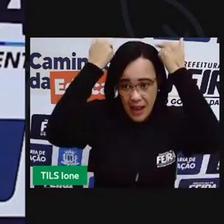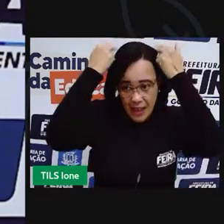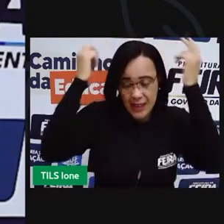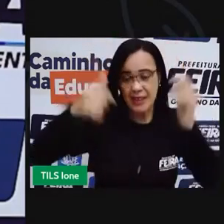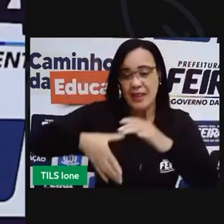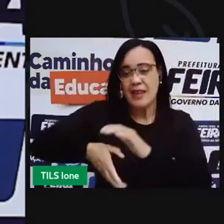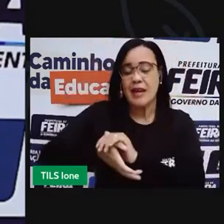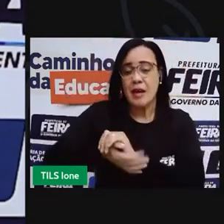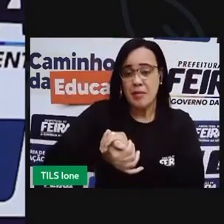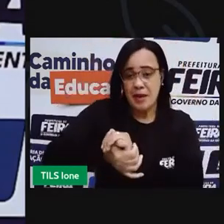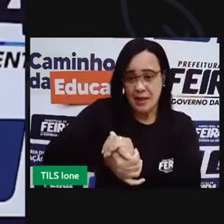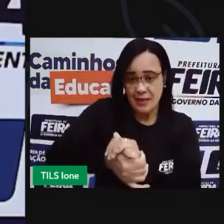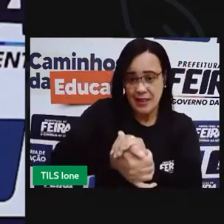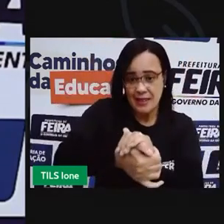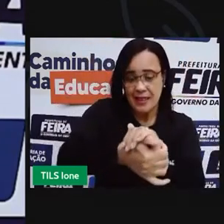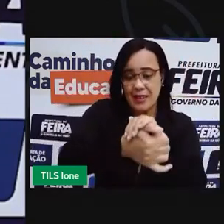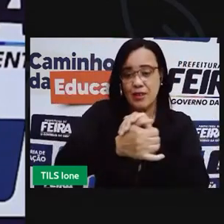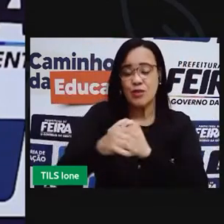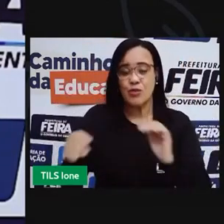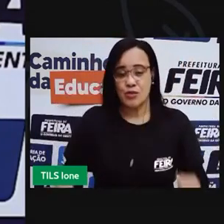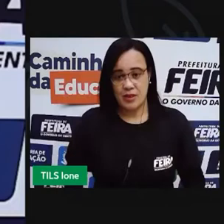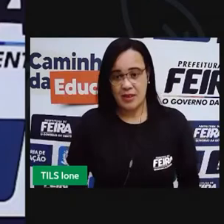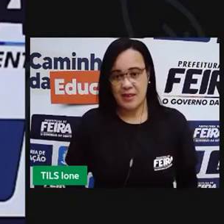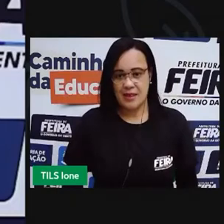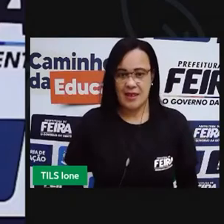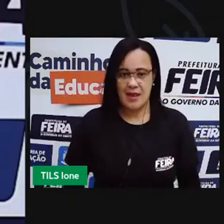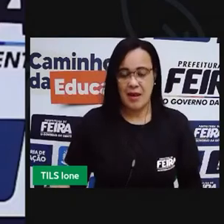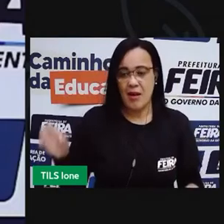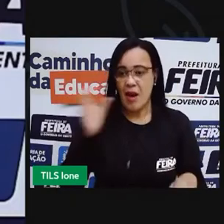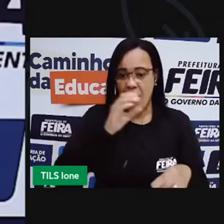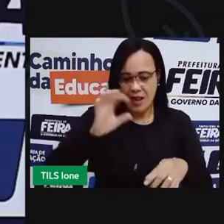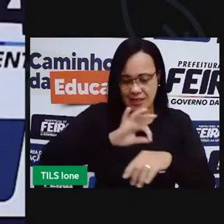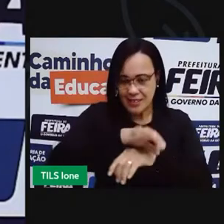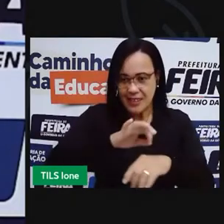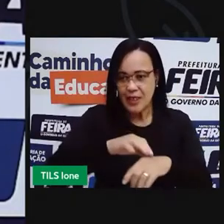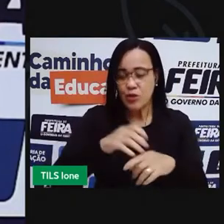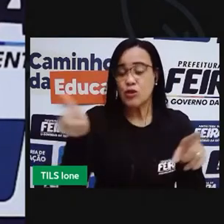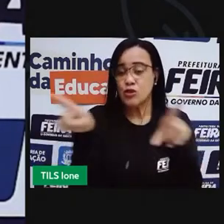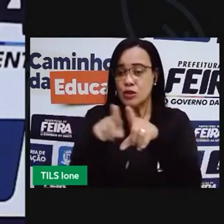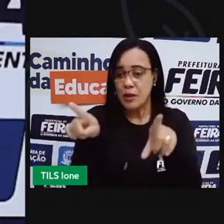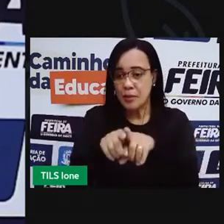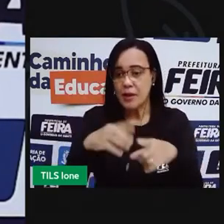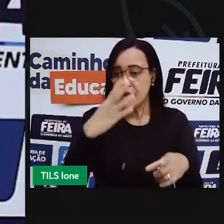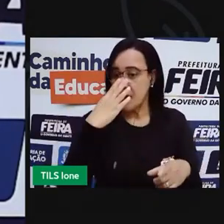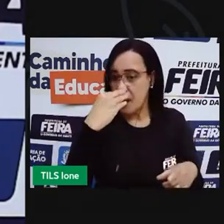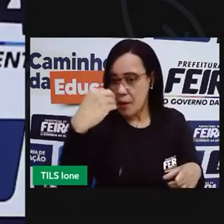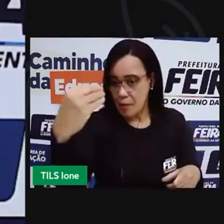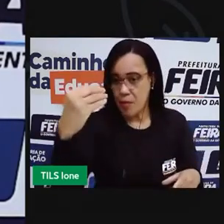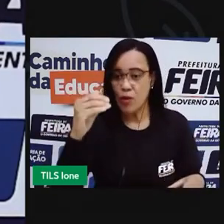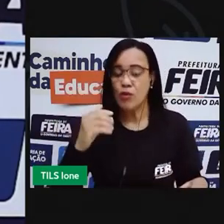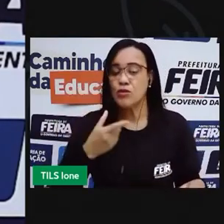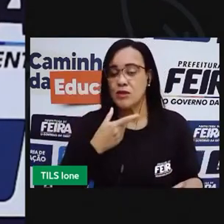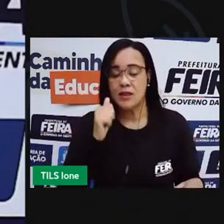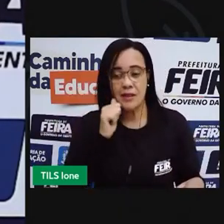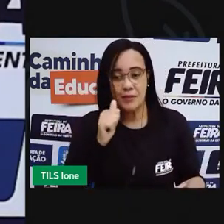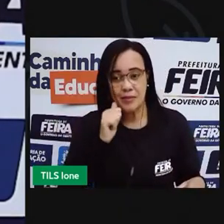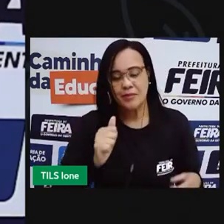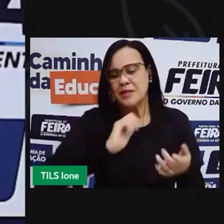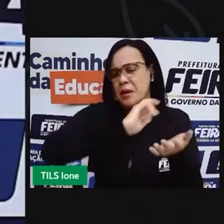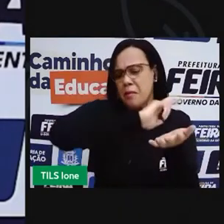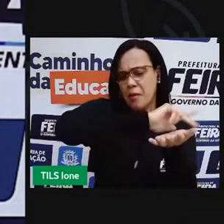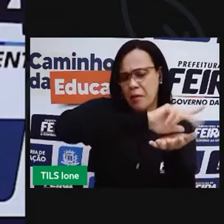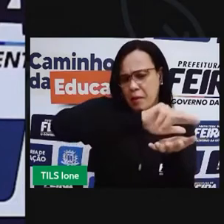A cegonha e a raposa. Veja que há uma diversidade de